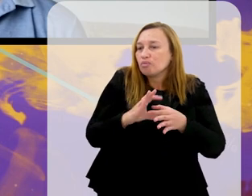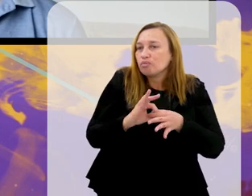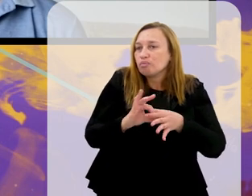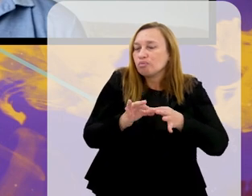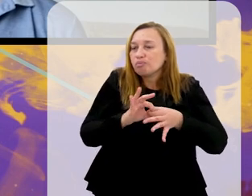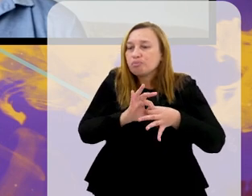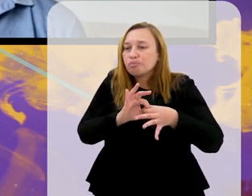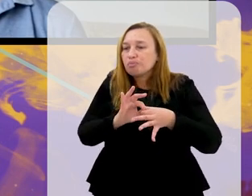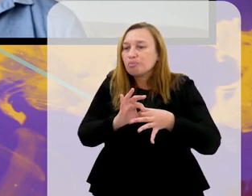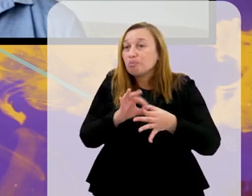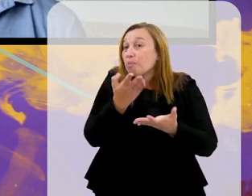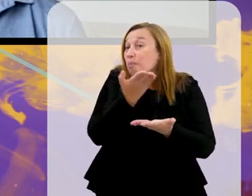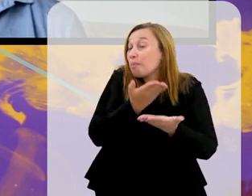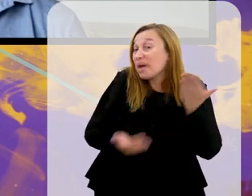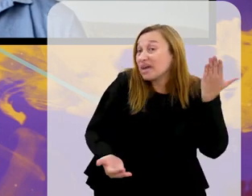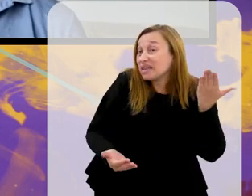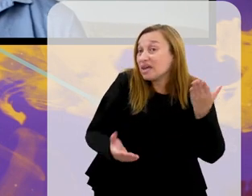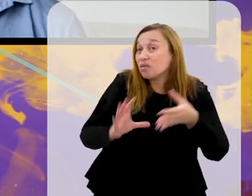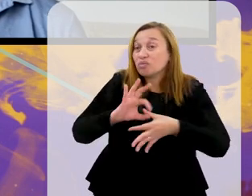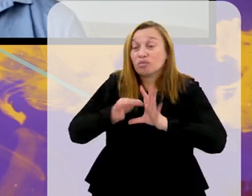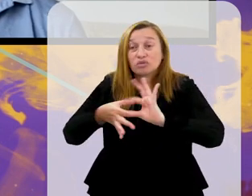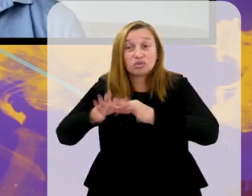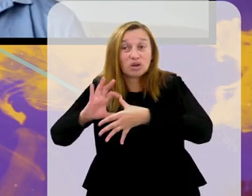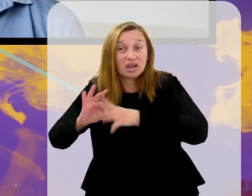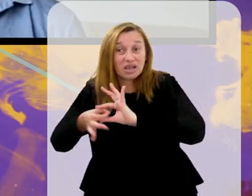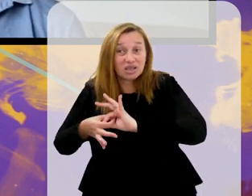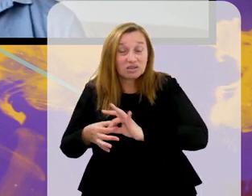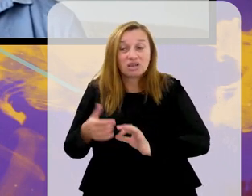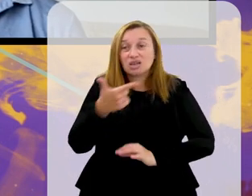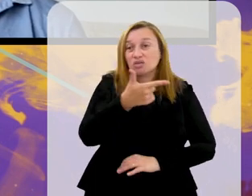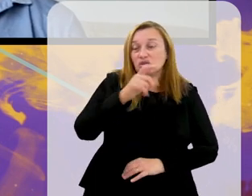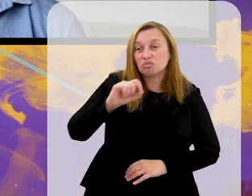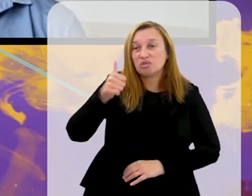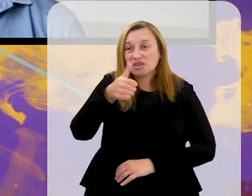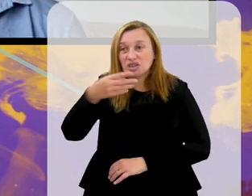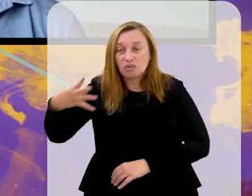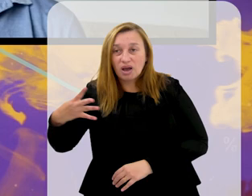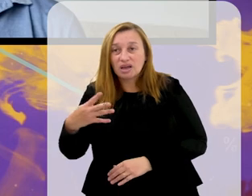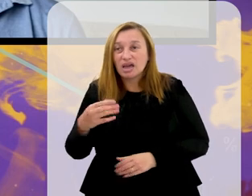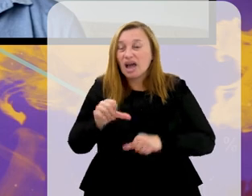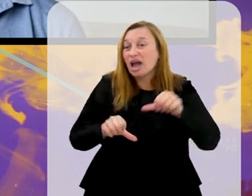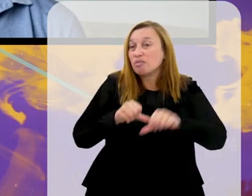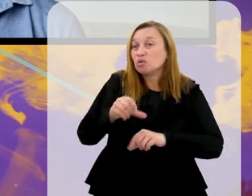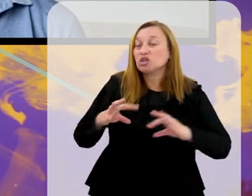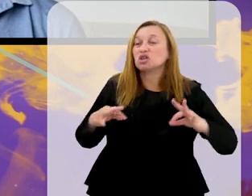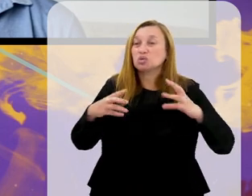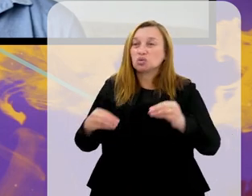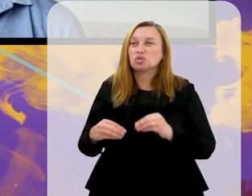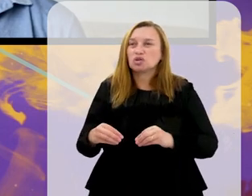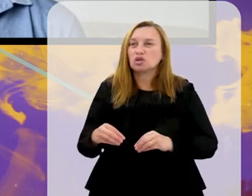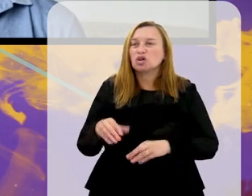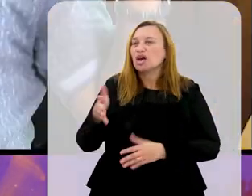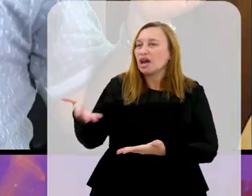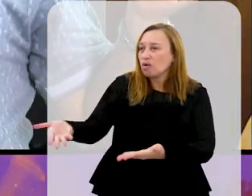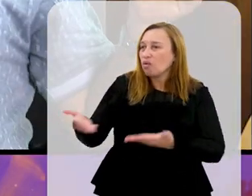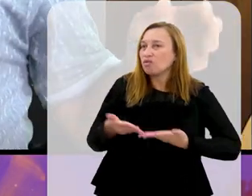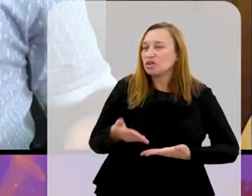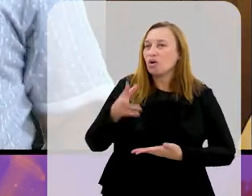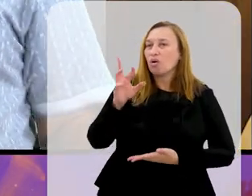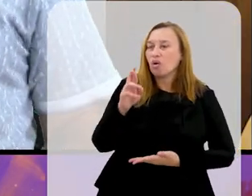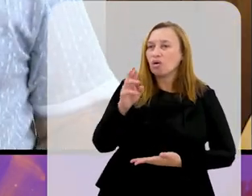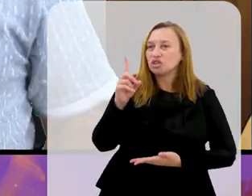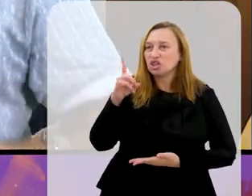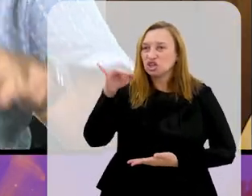em agosto. Nesse ano, 2024. Aí muda tudo. Aí chama o Rodrigo Caetano. O Rodrigo